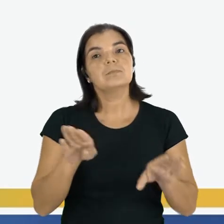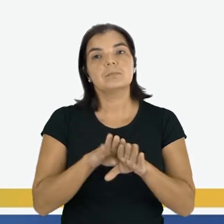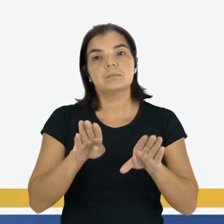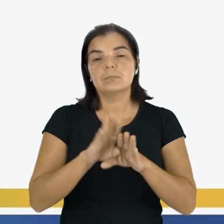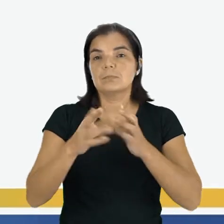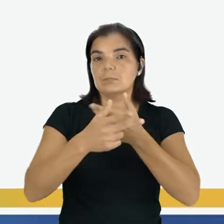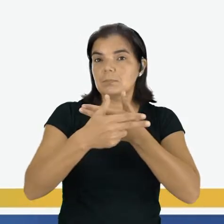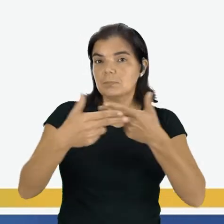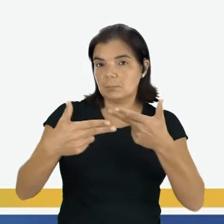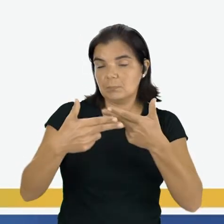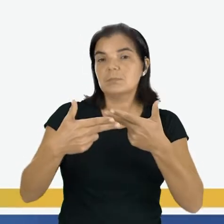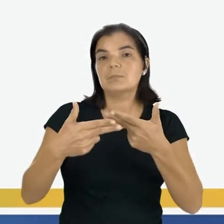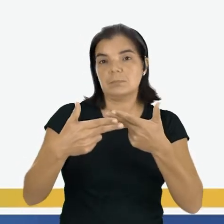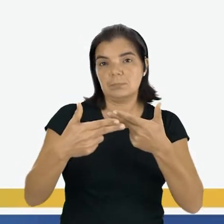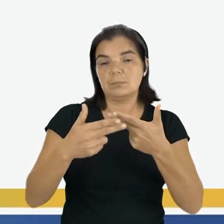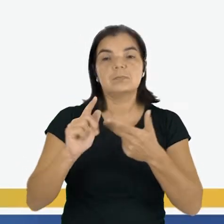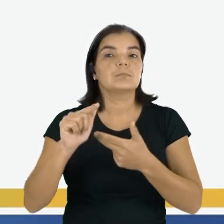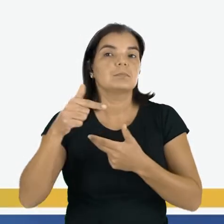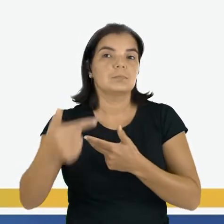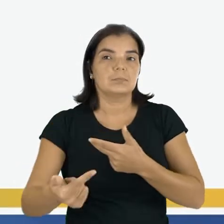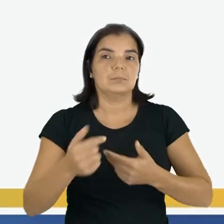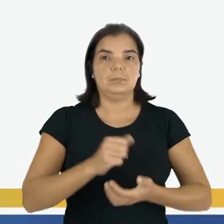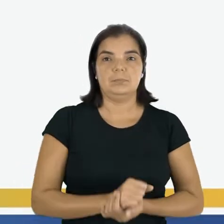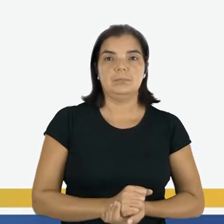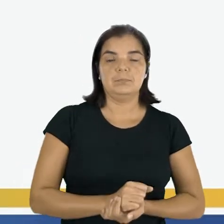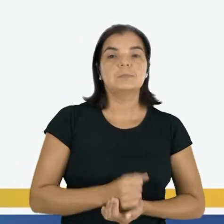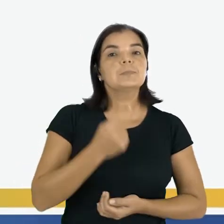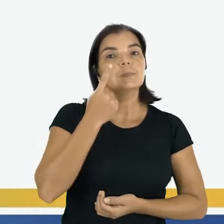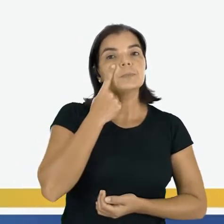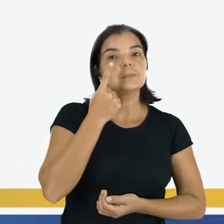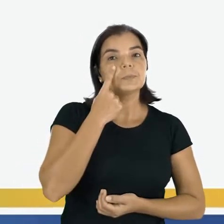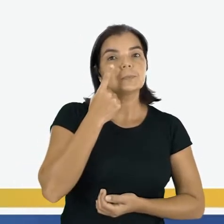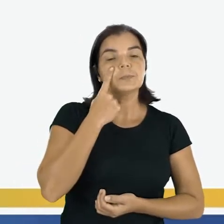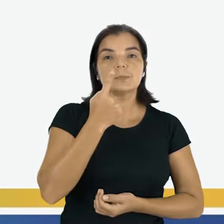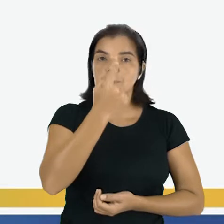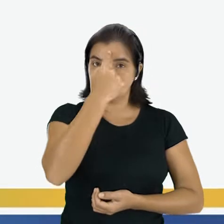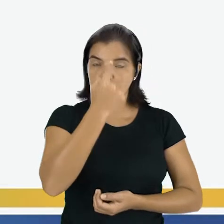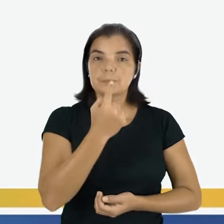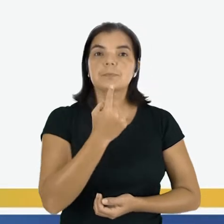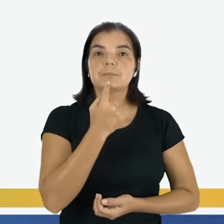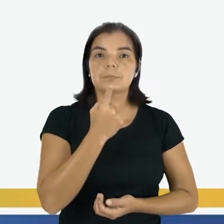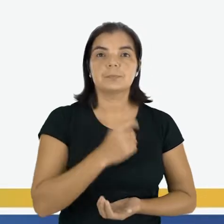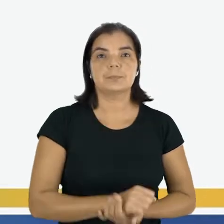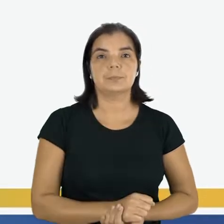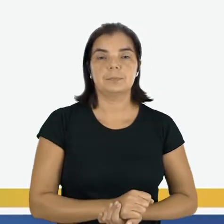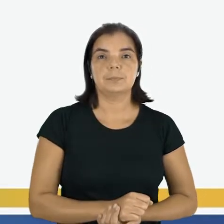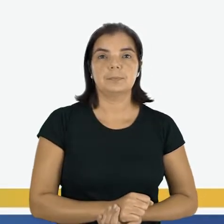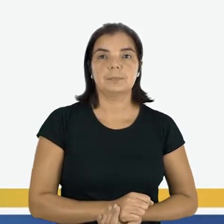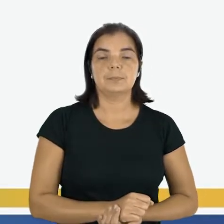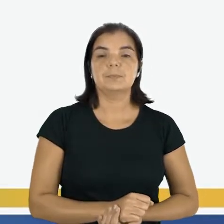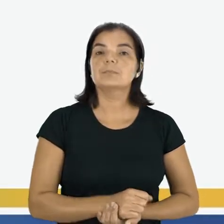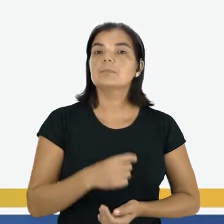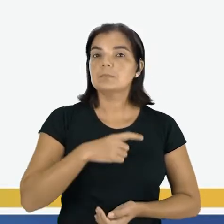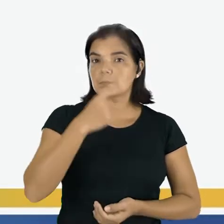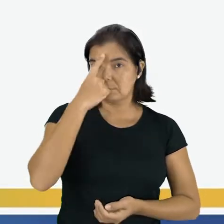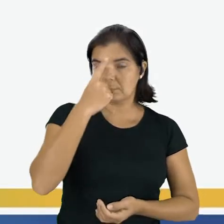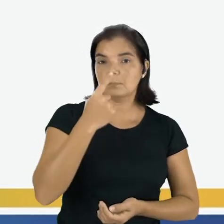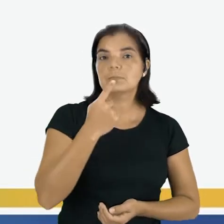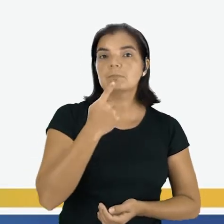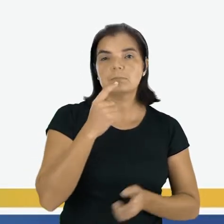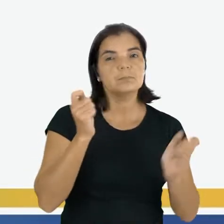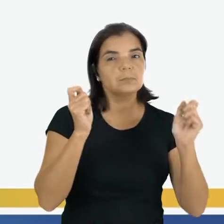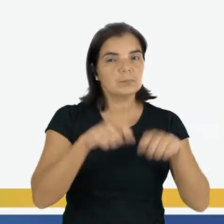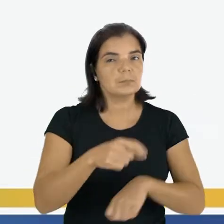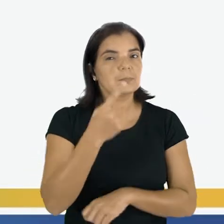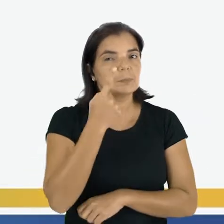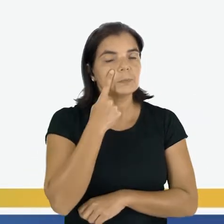um objeto em relação a outro. Vamos observar esta imagem. Na imagem, é